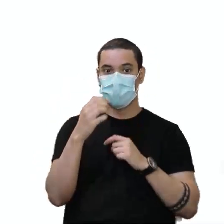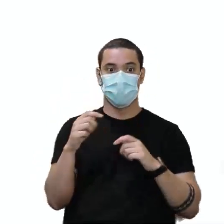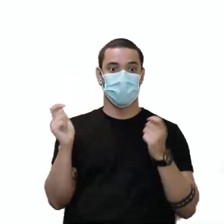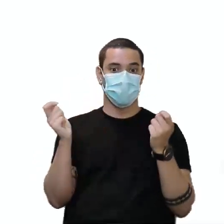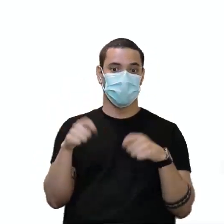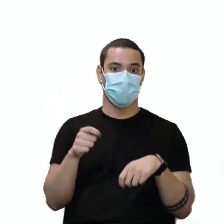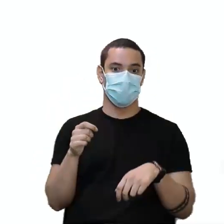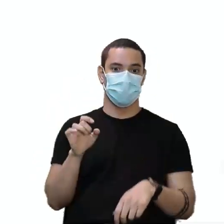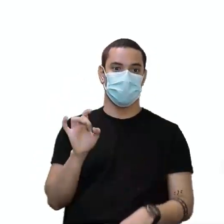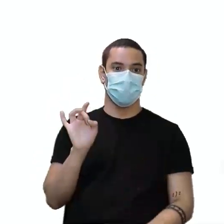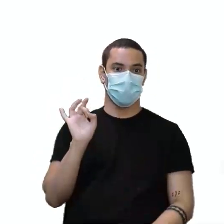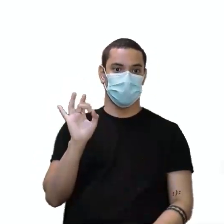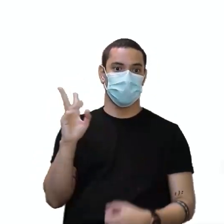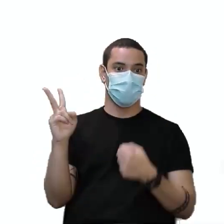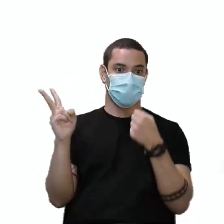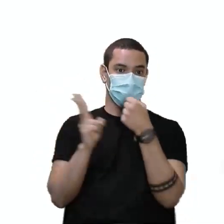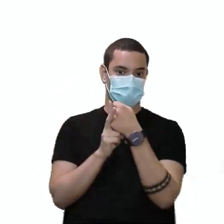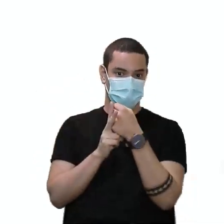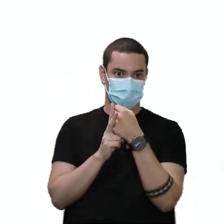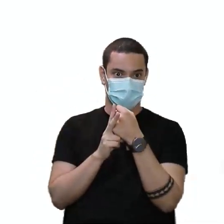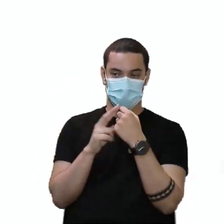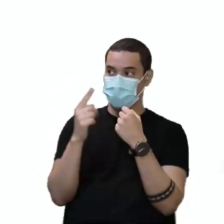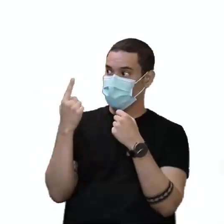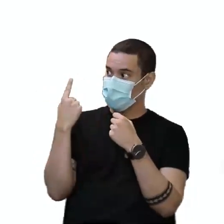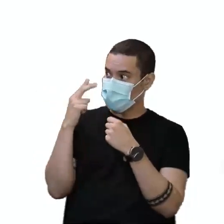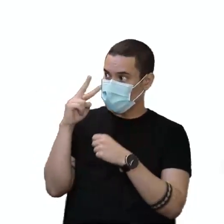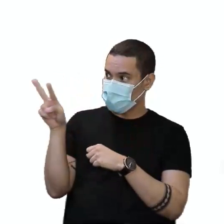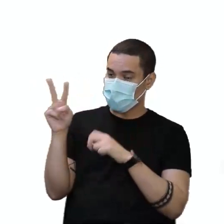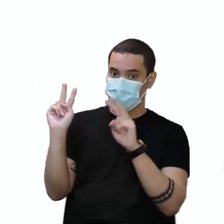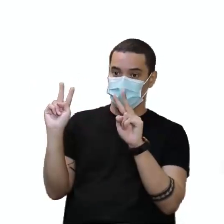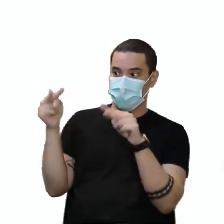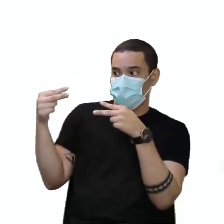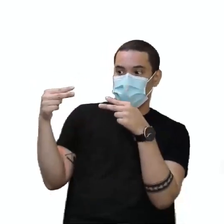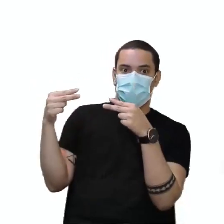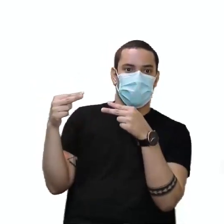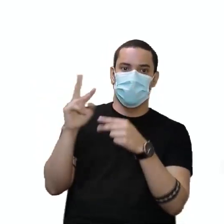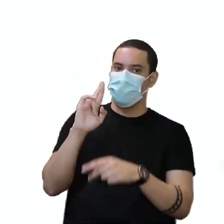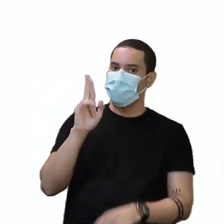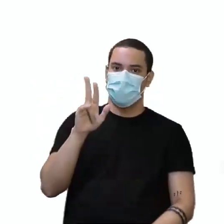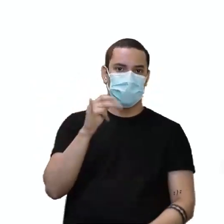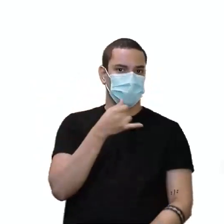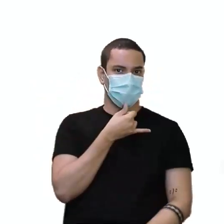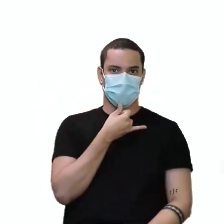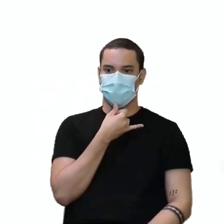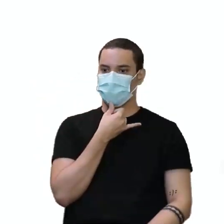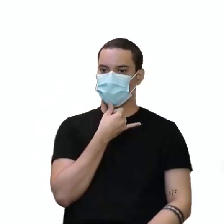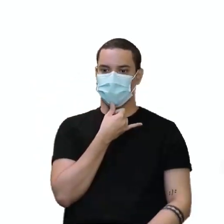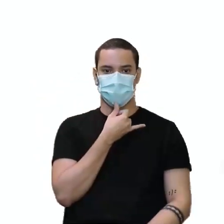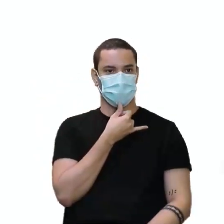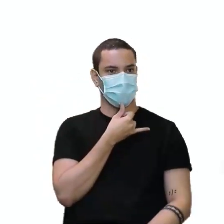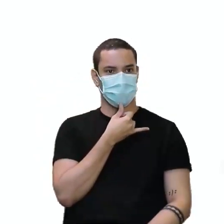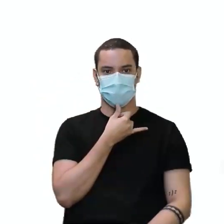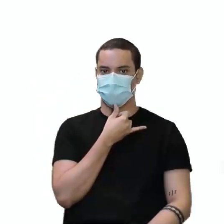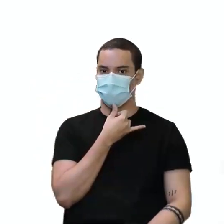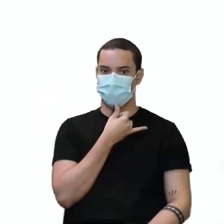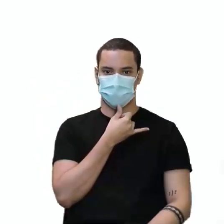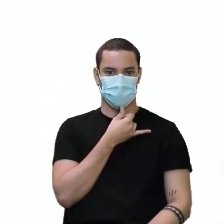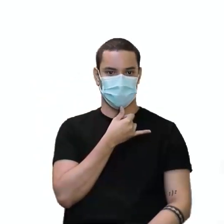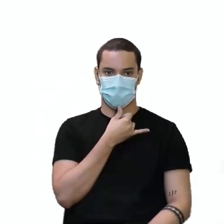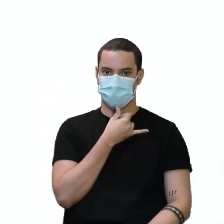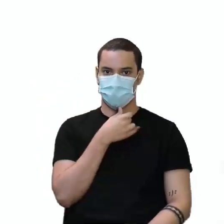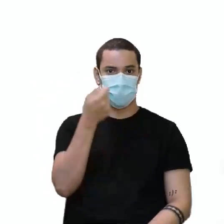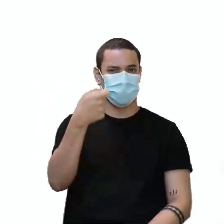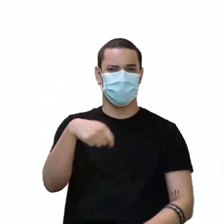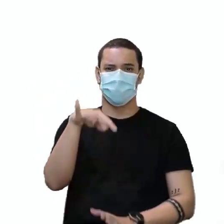suas fichas apenas na linguagem verbal. Eu vou olhar para a cara dele e vou dizer, essa cara não é de tristeza. Para mim, não parece tristeza. já corto sem ler o